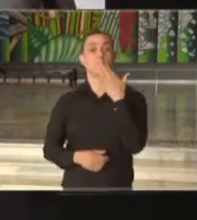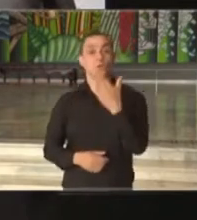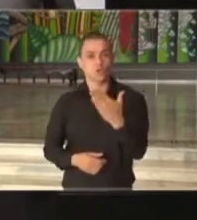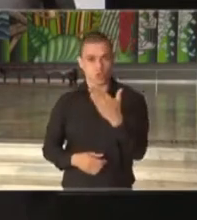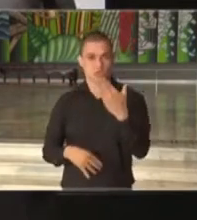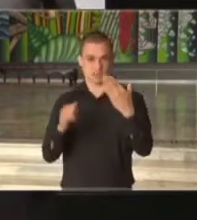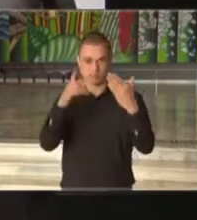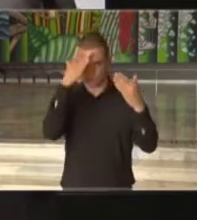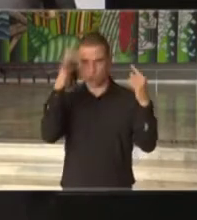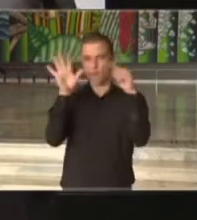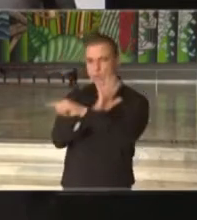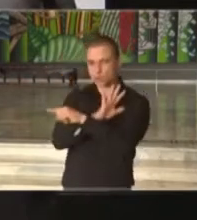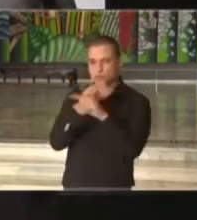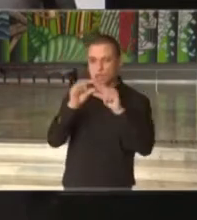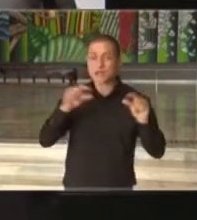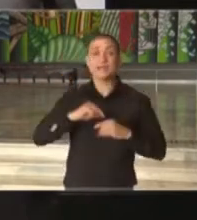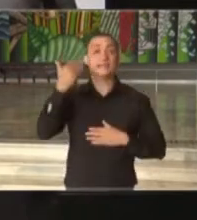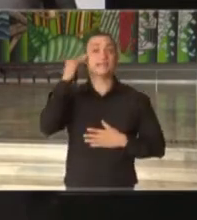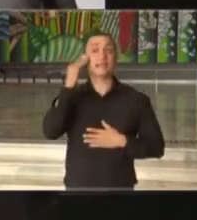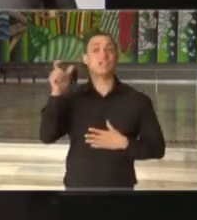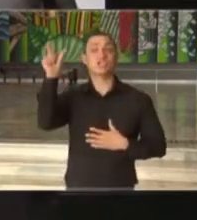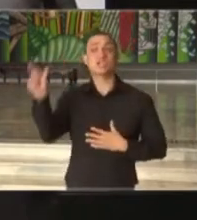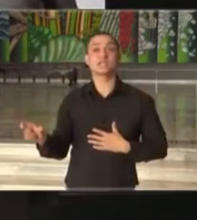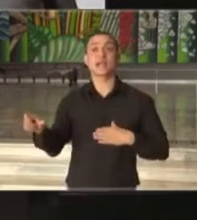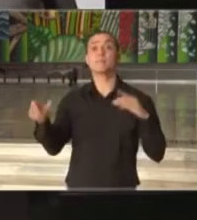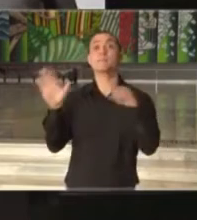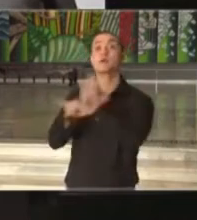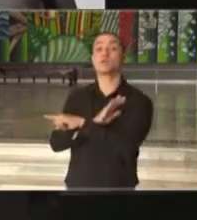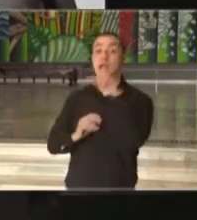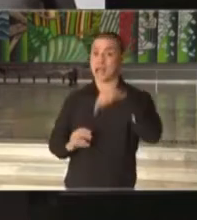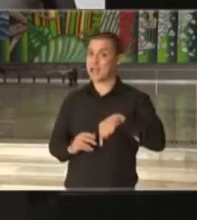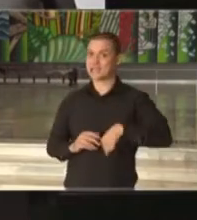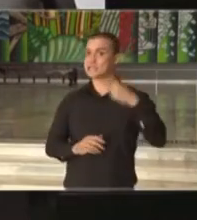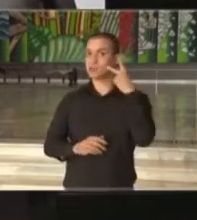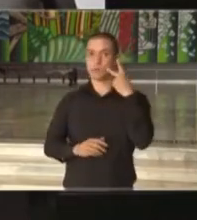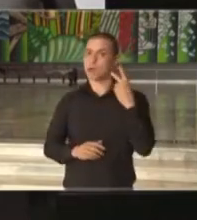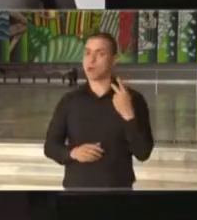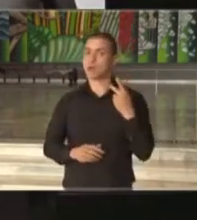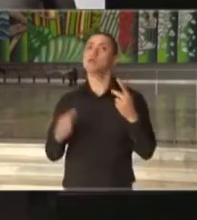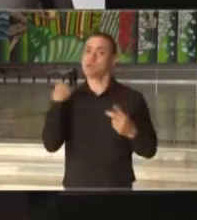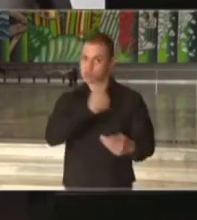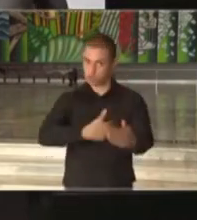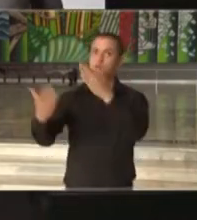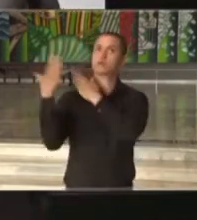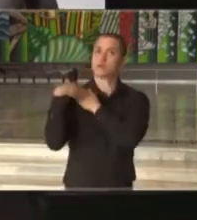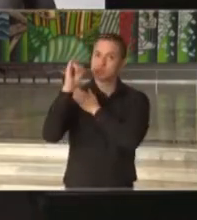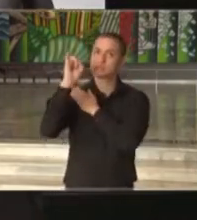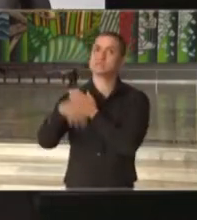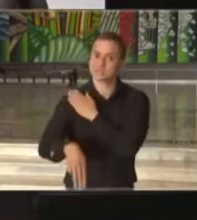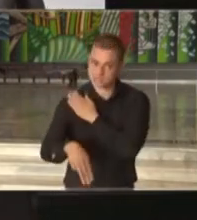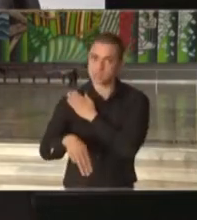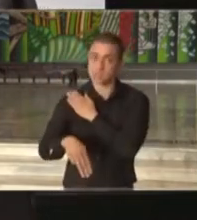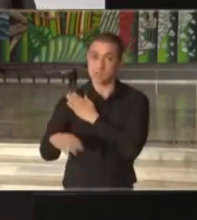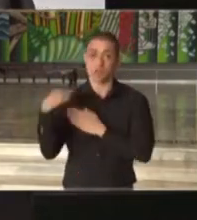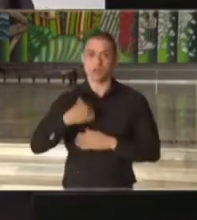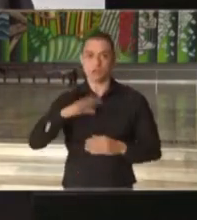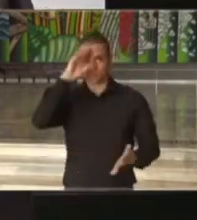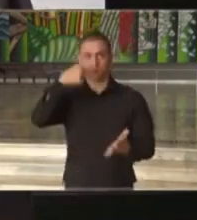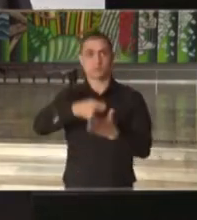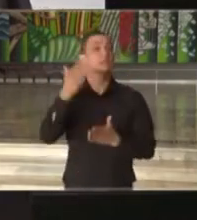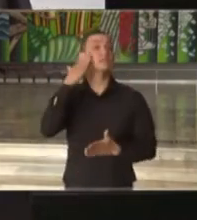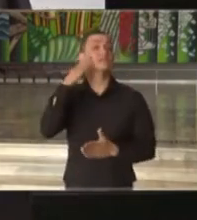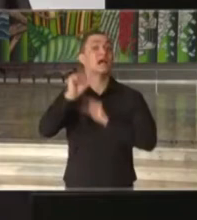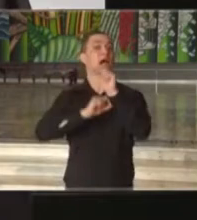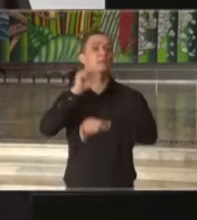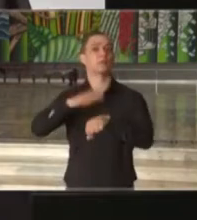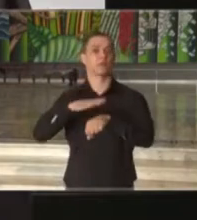ao formular perguntas, compreenda a quem você está formulando. Aqui em São Paulo temos responsabilidade, comando e sabemos aquilo